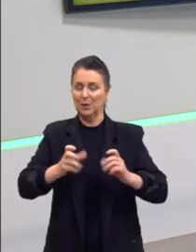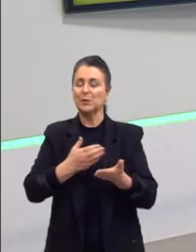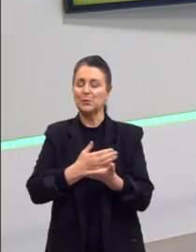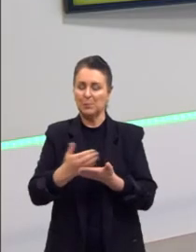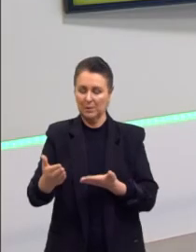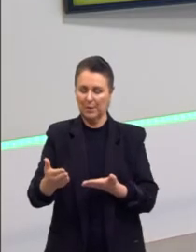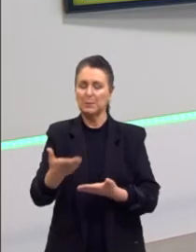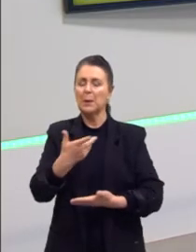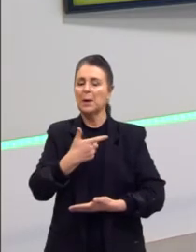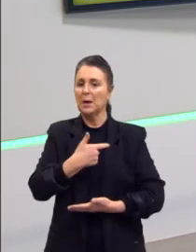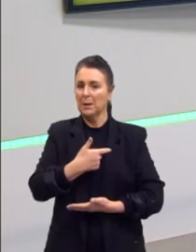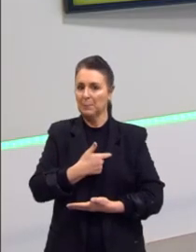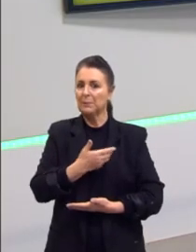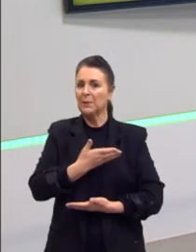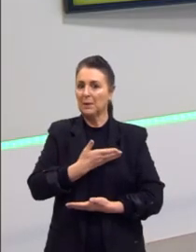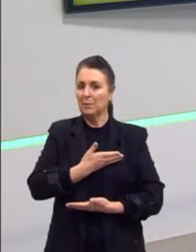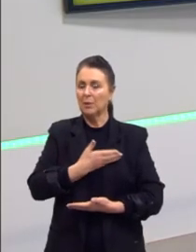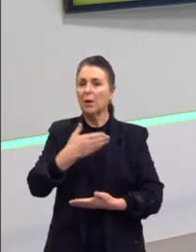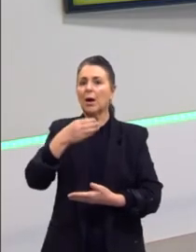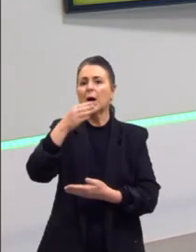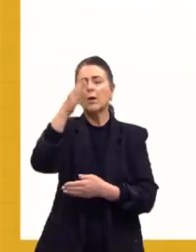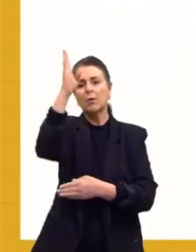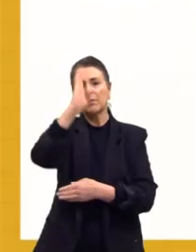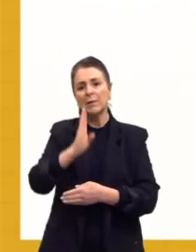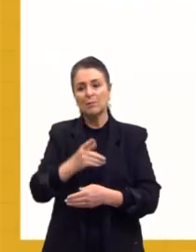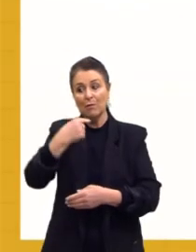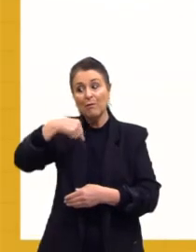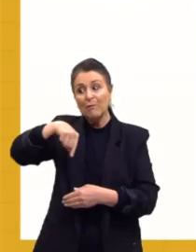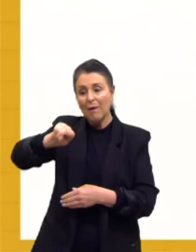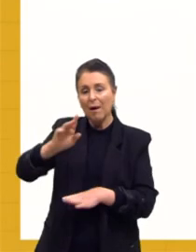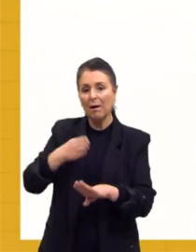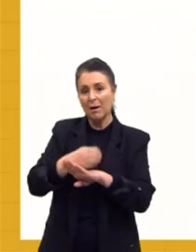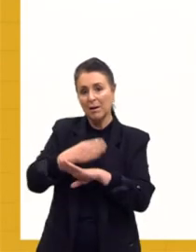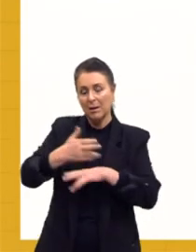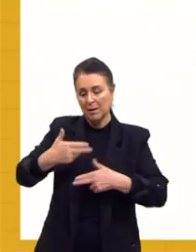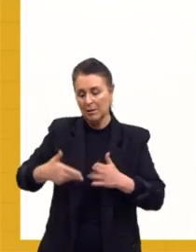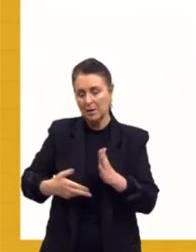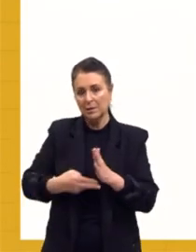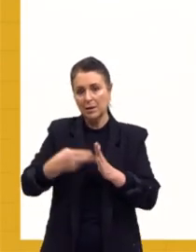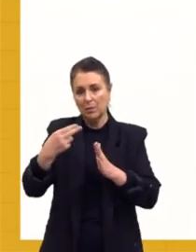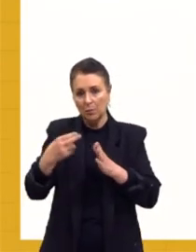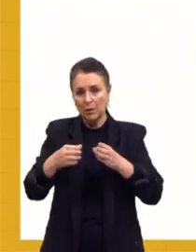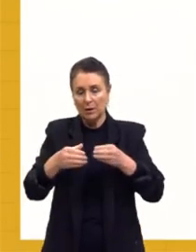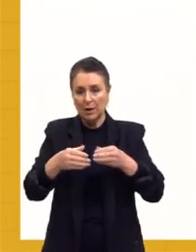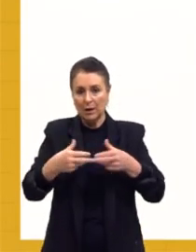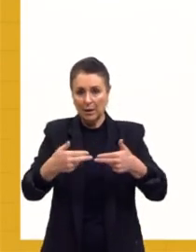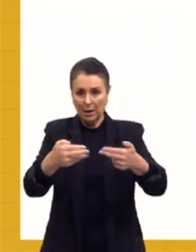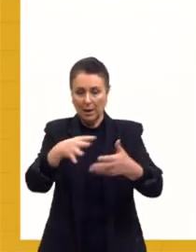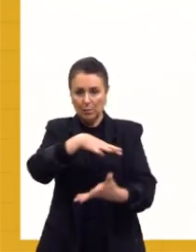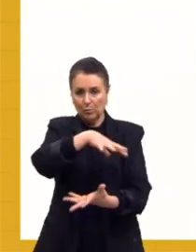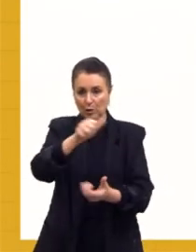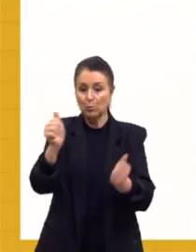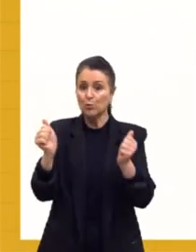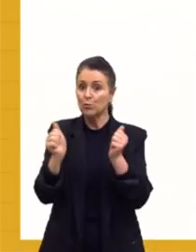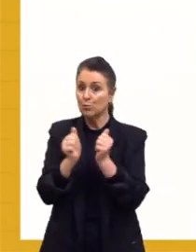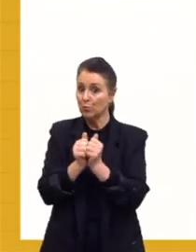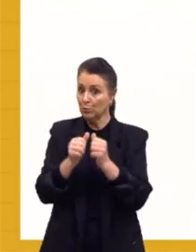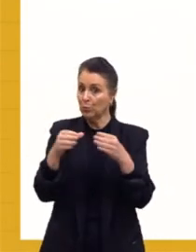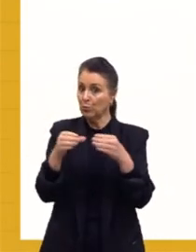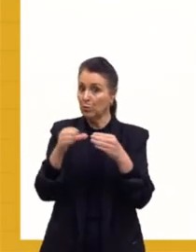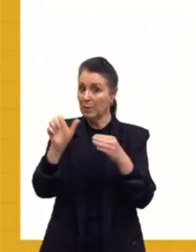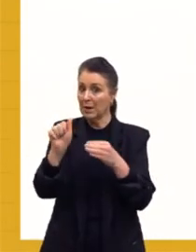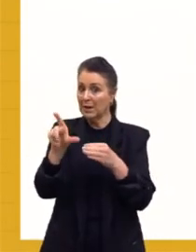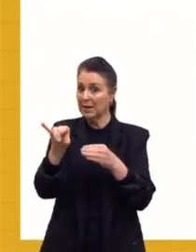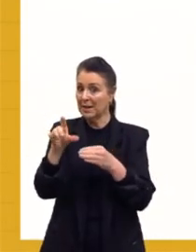visita. E o Brasil, então, entra na Segunda Guerra Mundial, do lado dos aliados. Mesmo assim, gente precisa lembrar que teve um